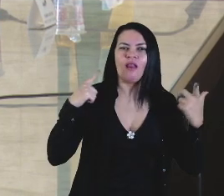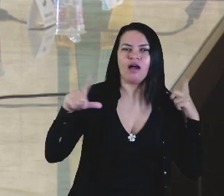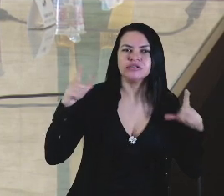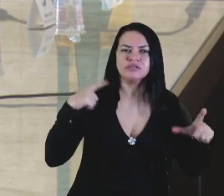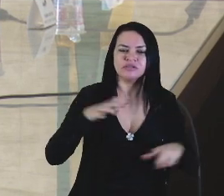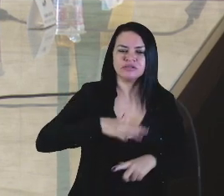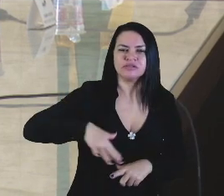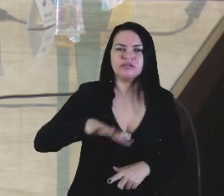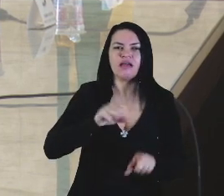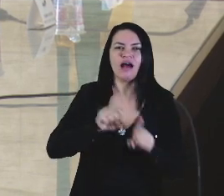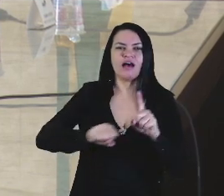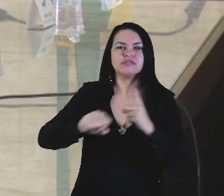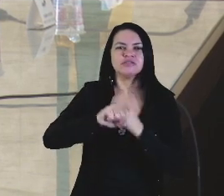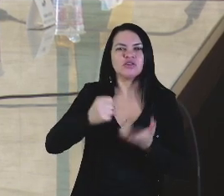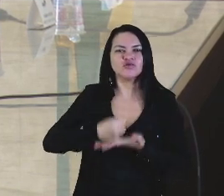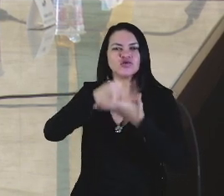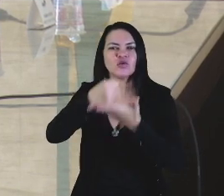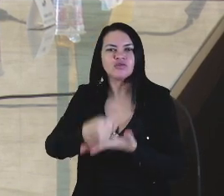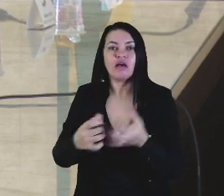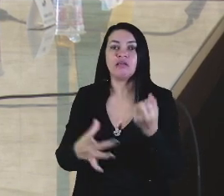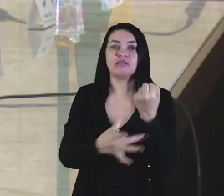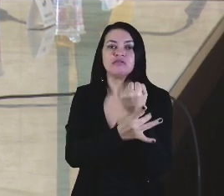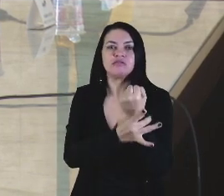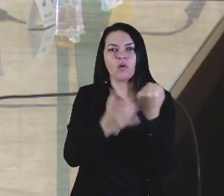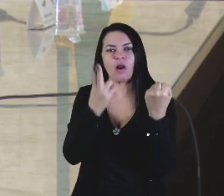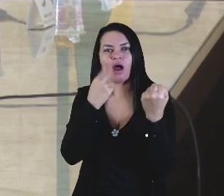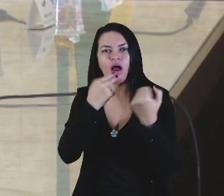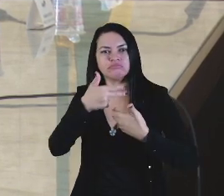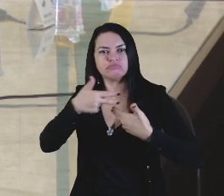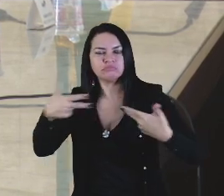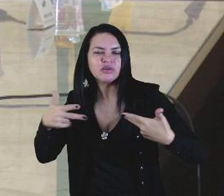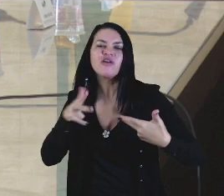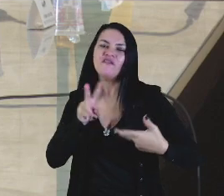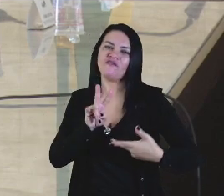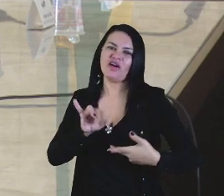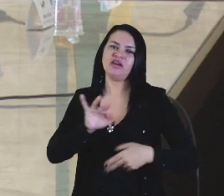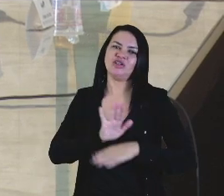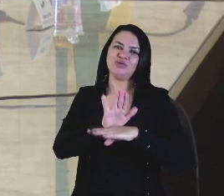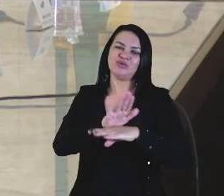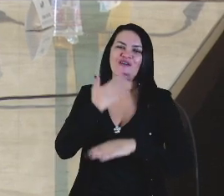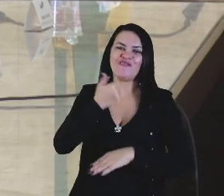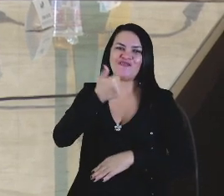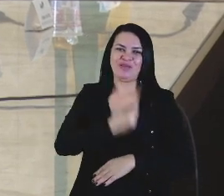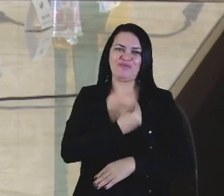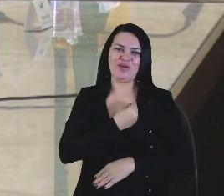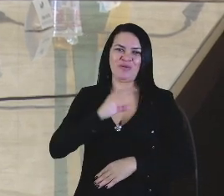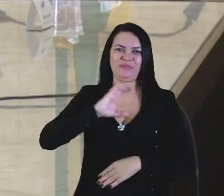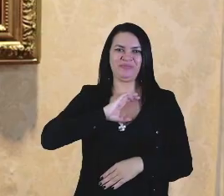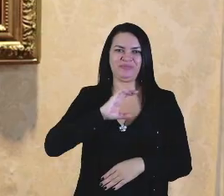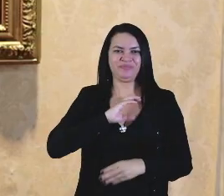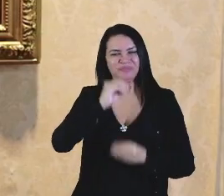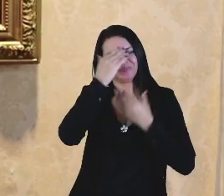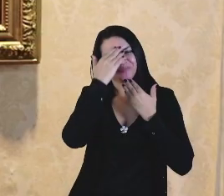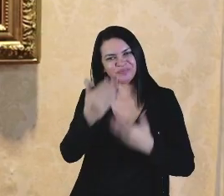assistência social e segurança alimentar, que vai ajudar o povo de Caxias da região a ter uma vida melhor. Muito obrigado, senhor governador.